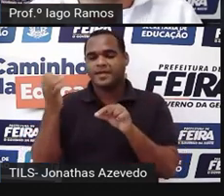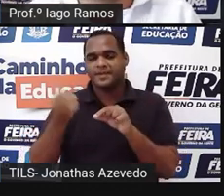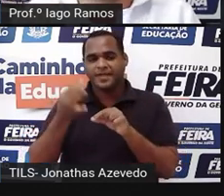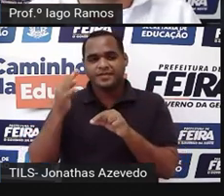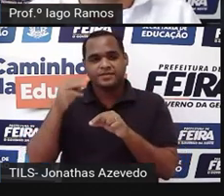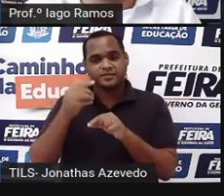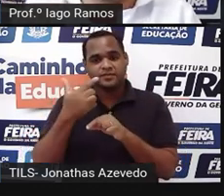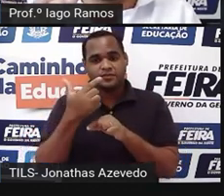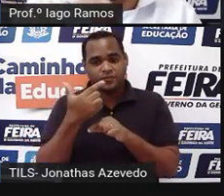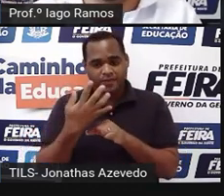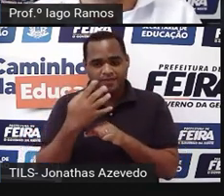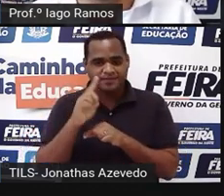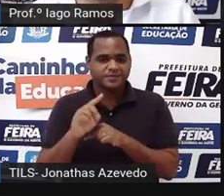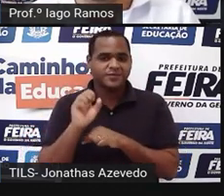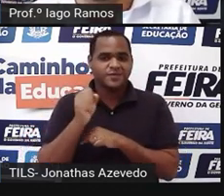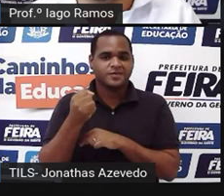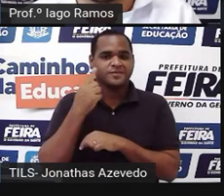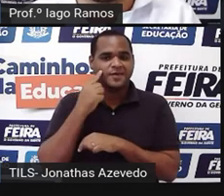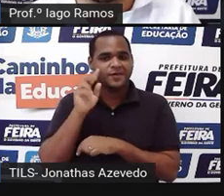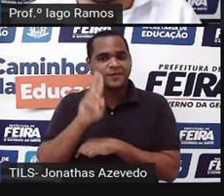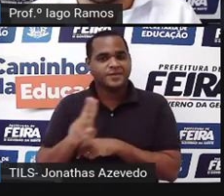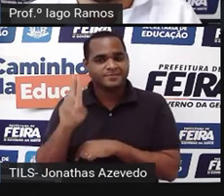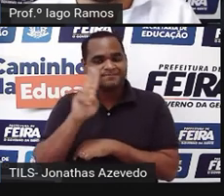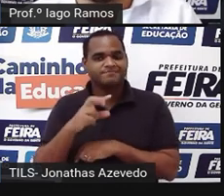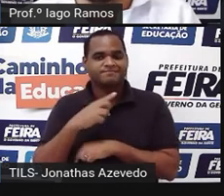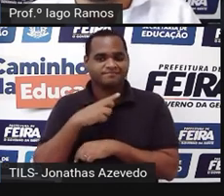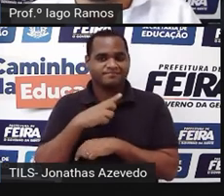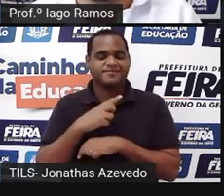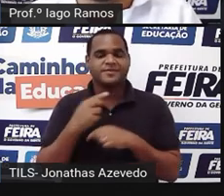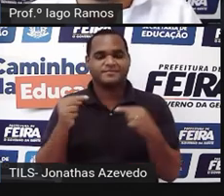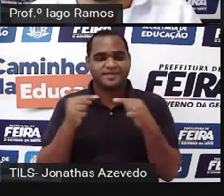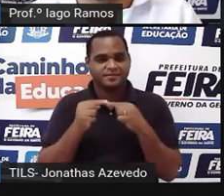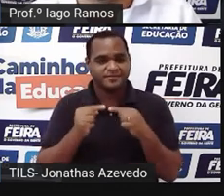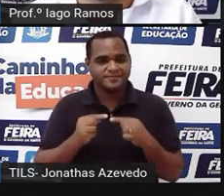,8 em metros a gente vai usar a informação da escala tá bom?